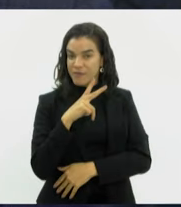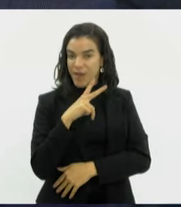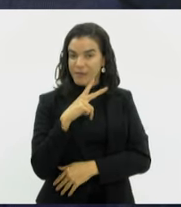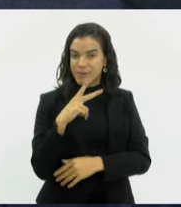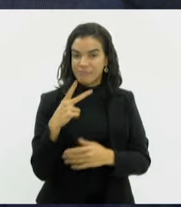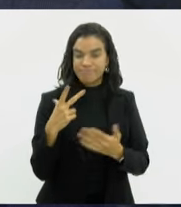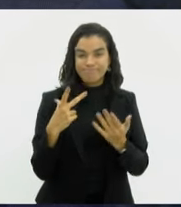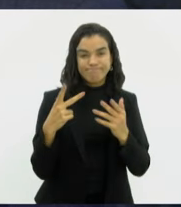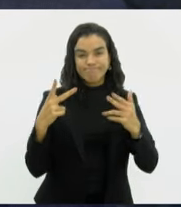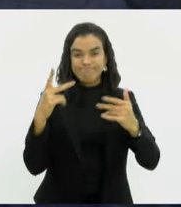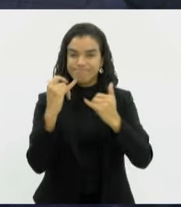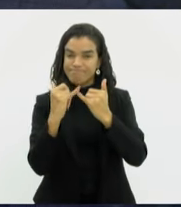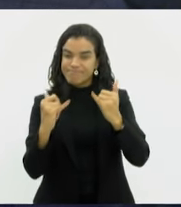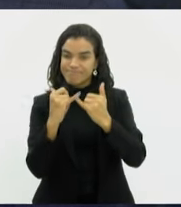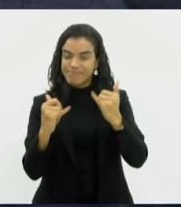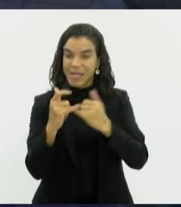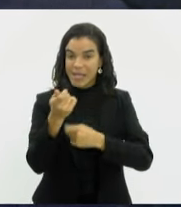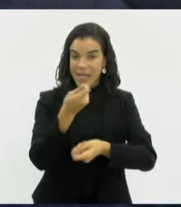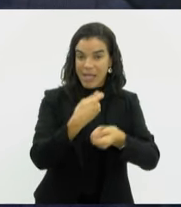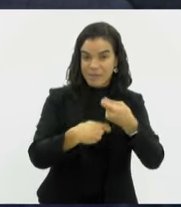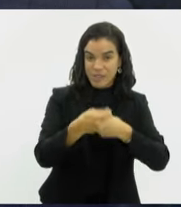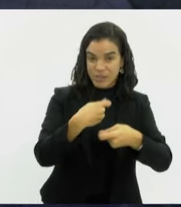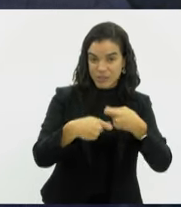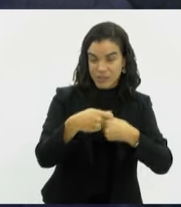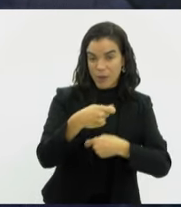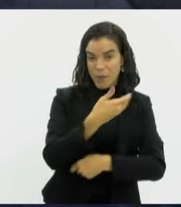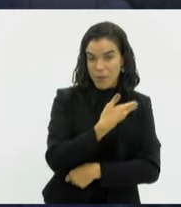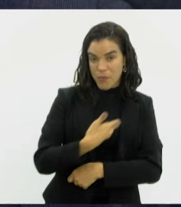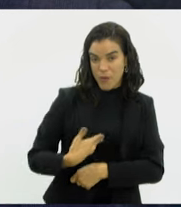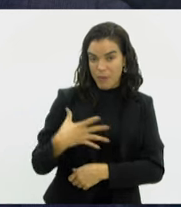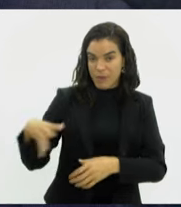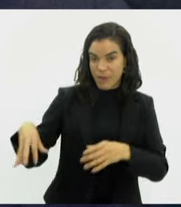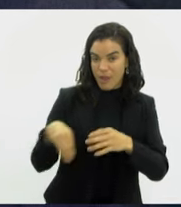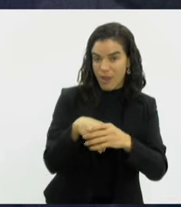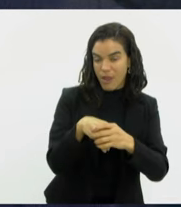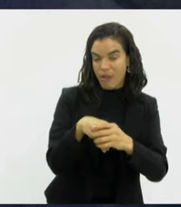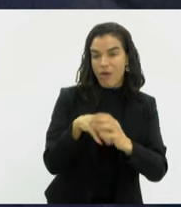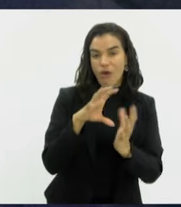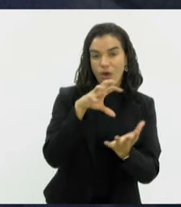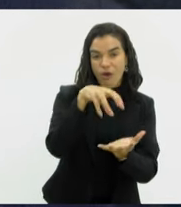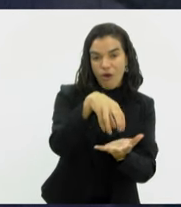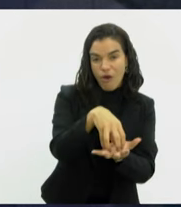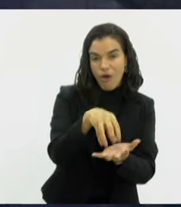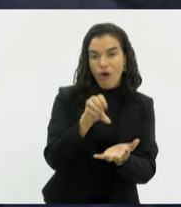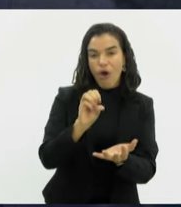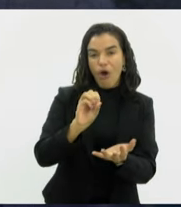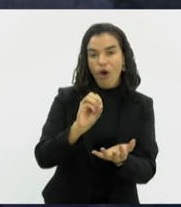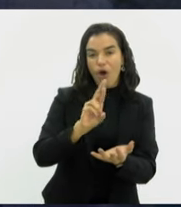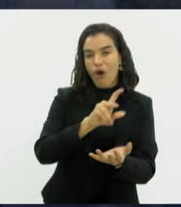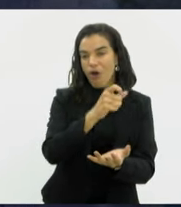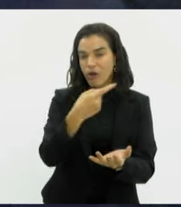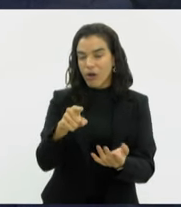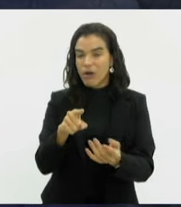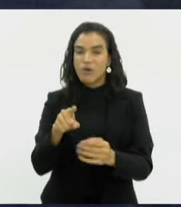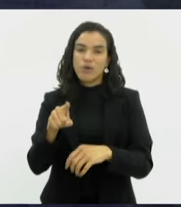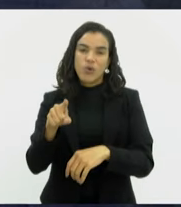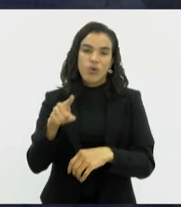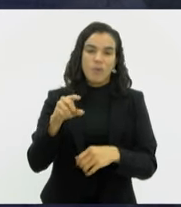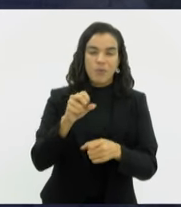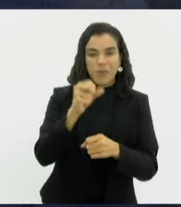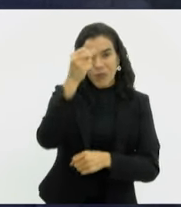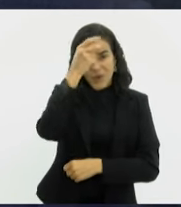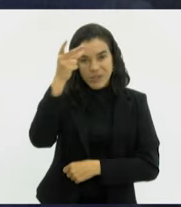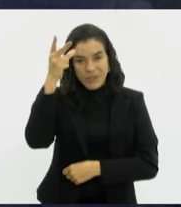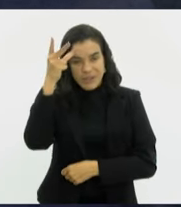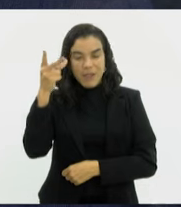diferentemente da administração pública direta, que é composta pelos órgãos, a pessoa jurídica União, o Estado, Distrito